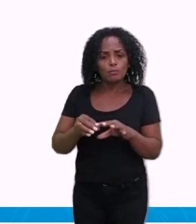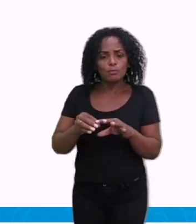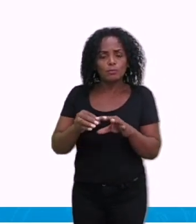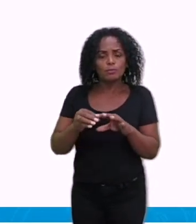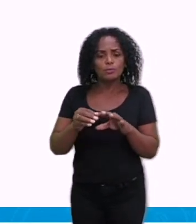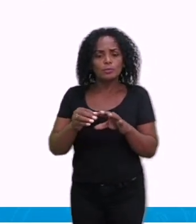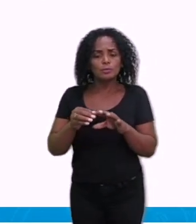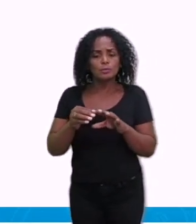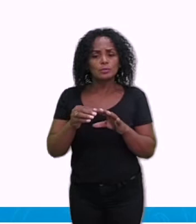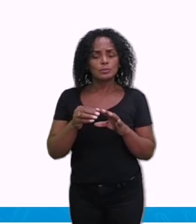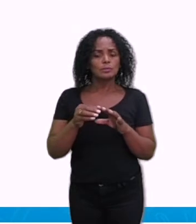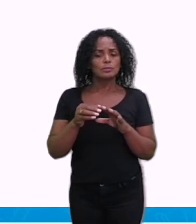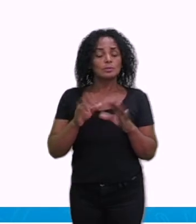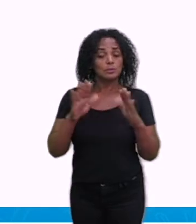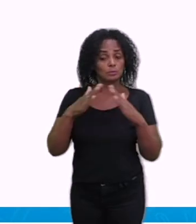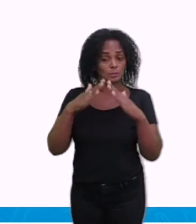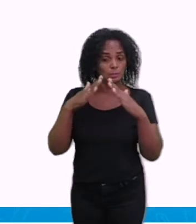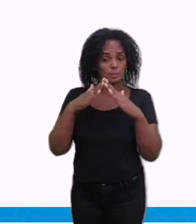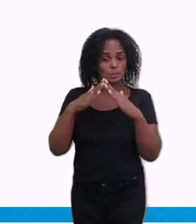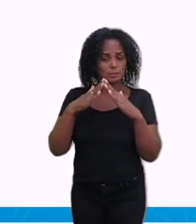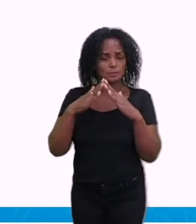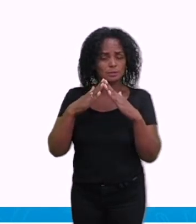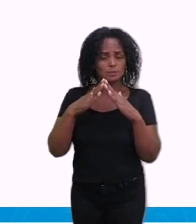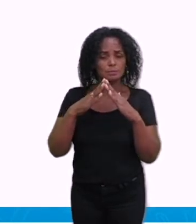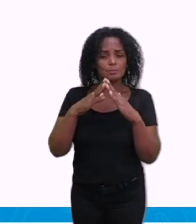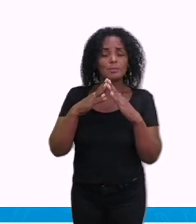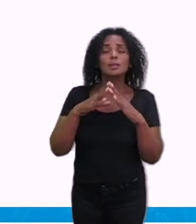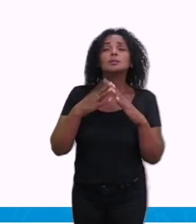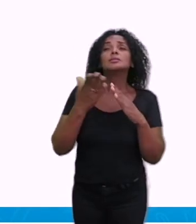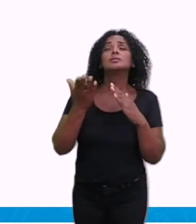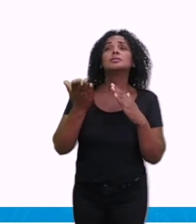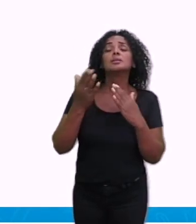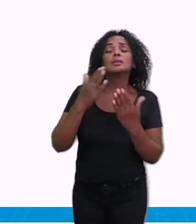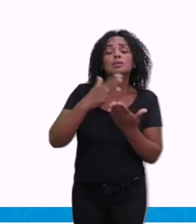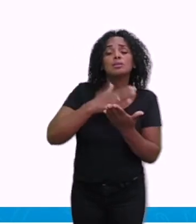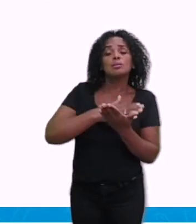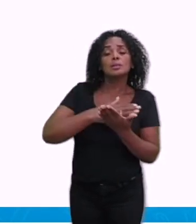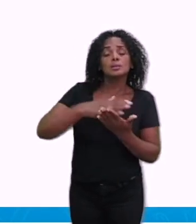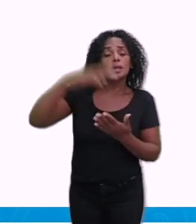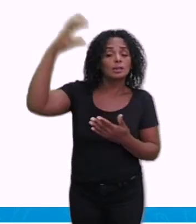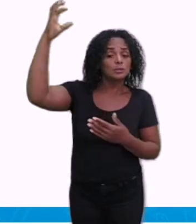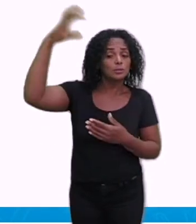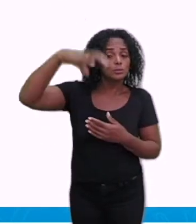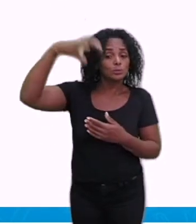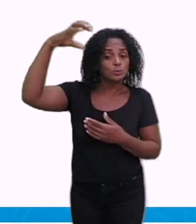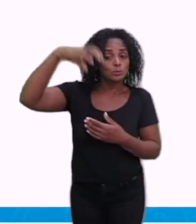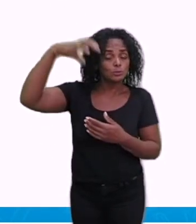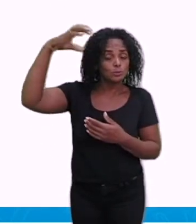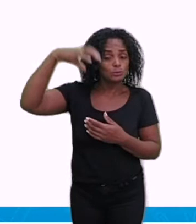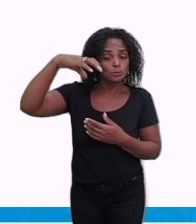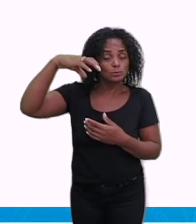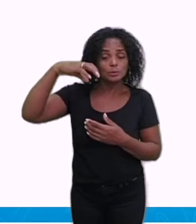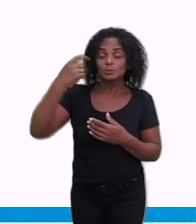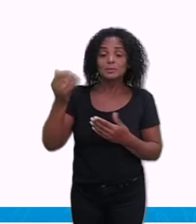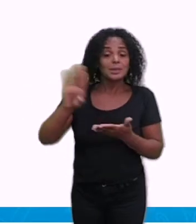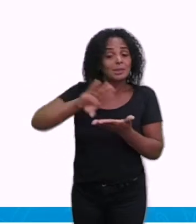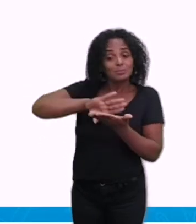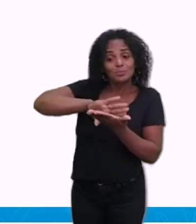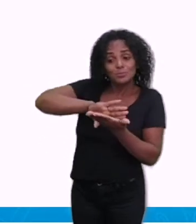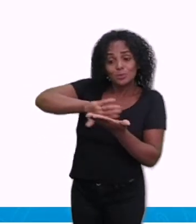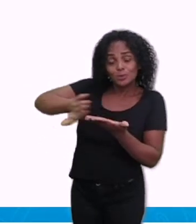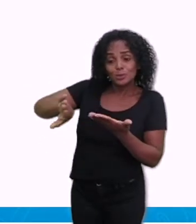da chuva, se você não eliminou esses ovos que ficaram em